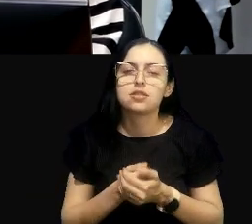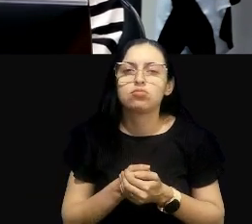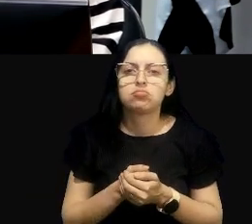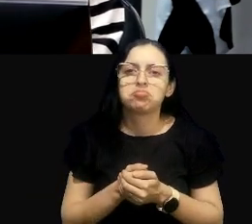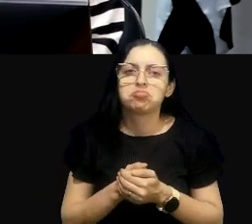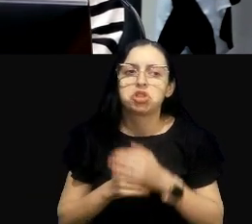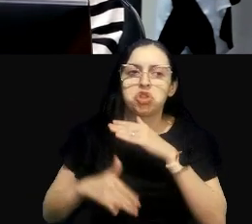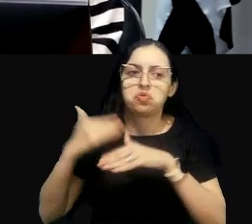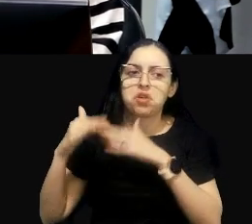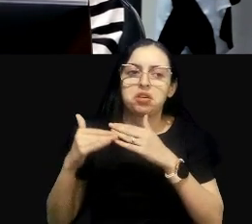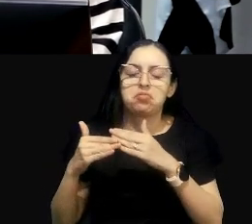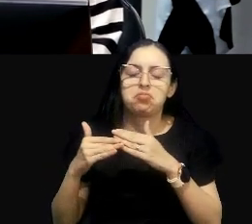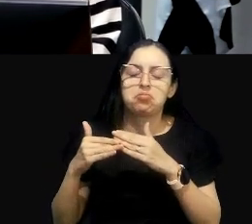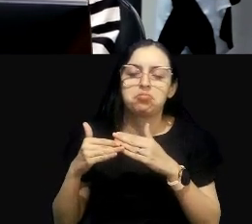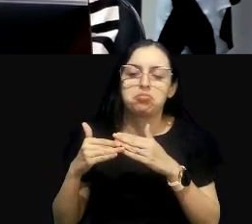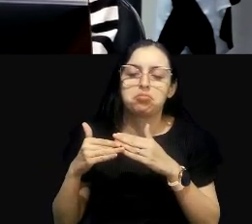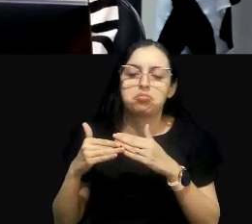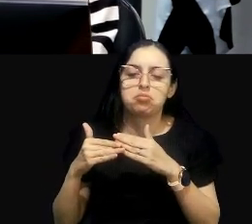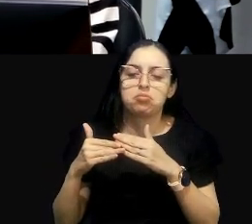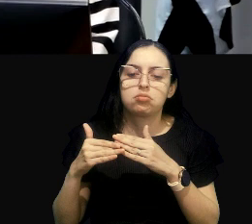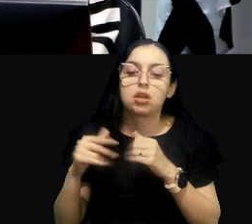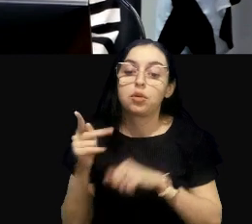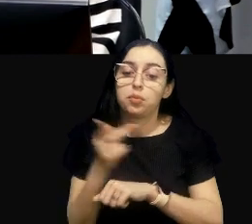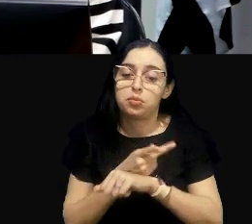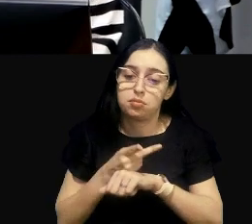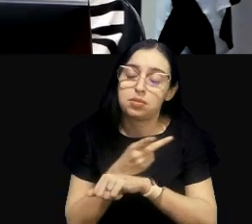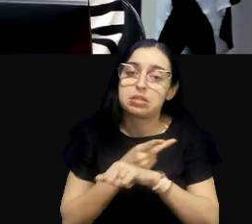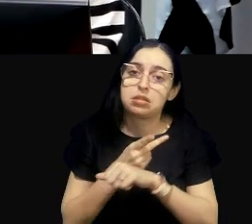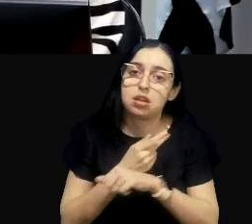em campo, analisando.